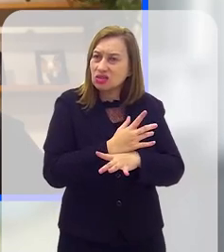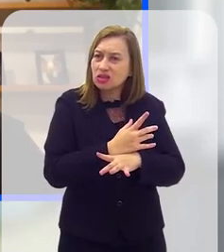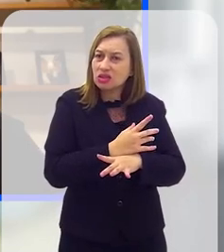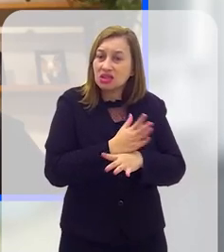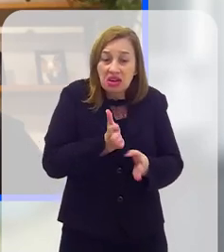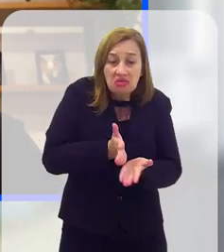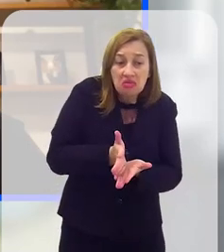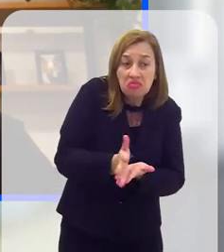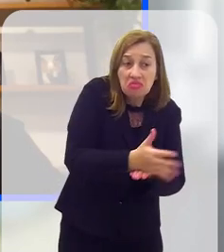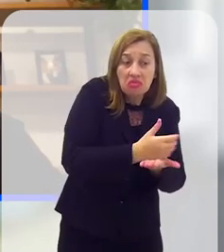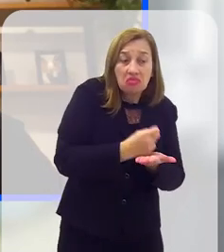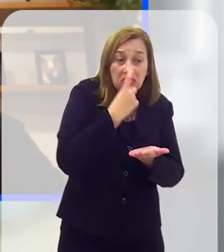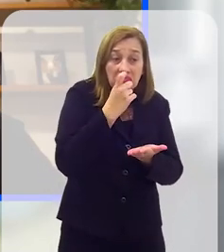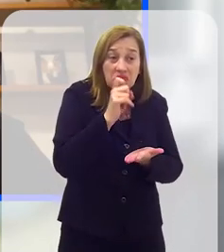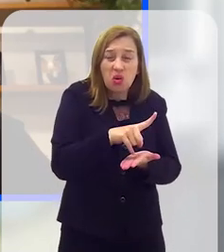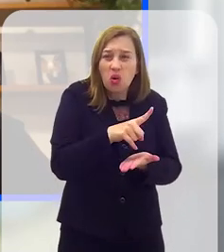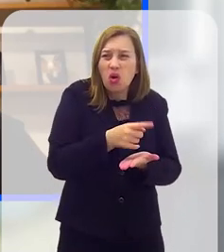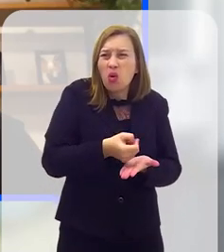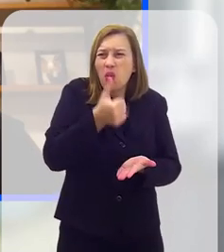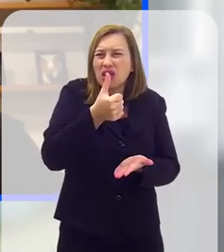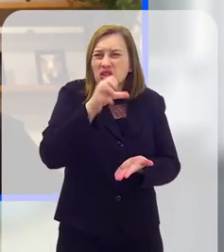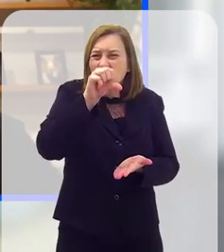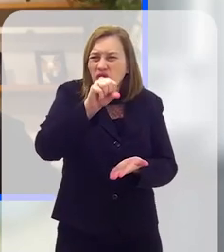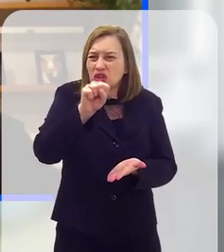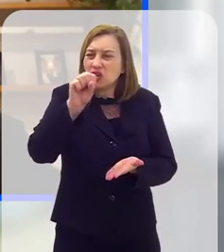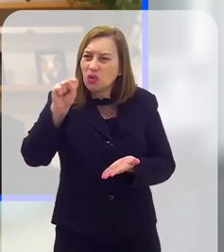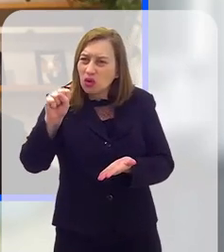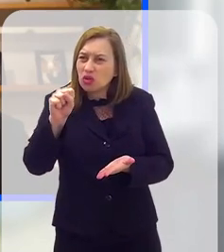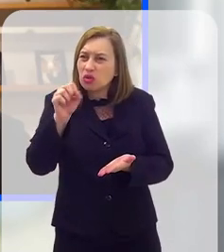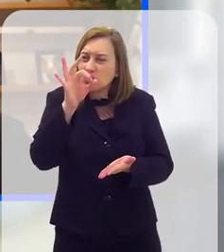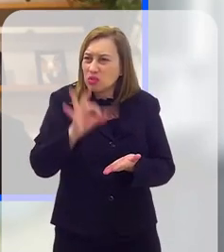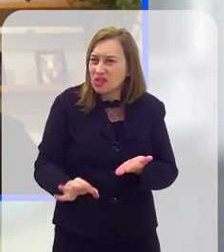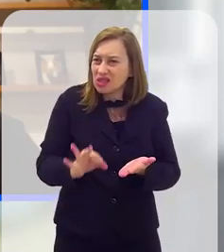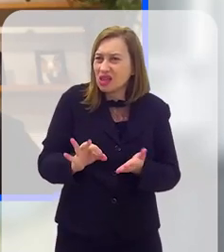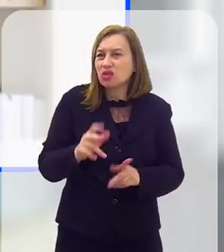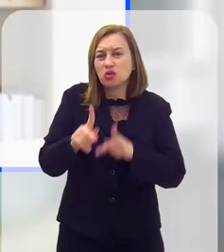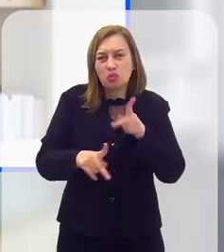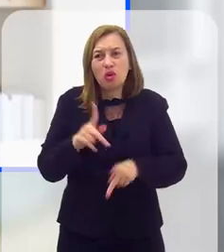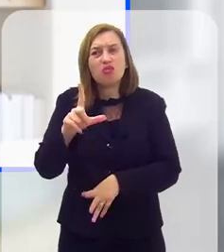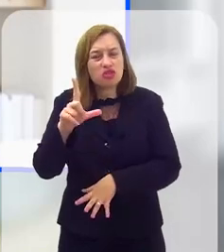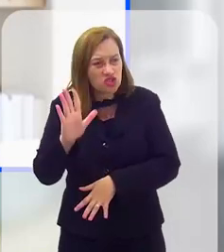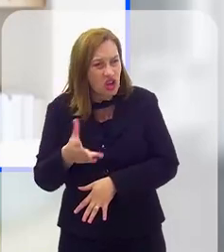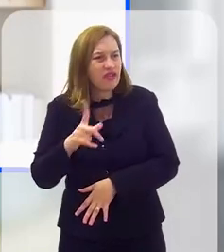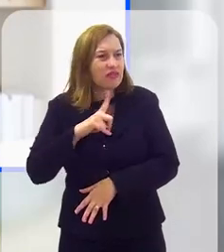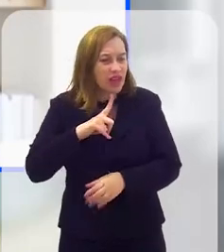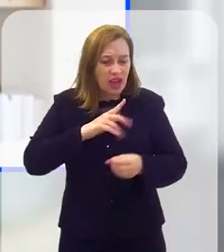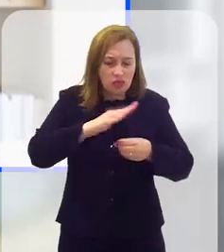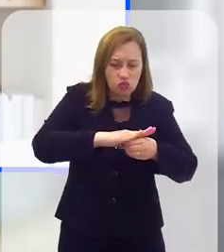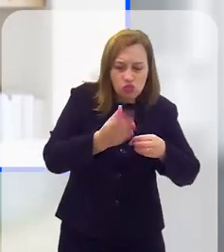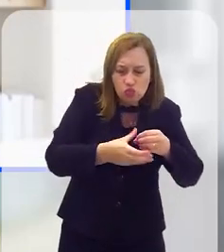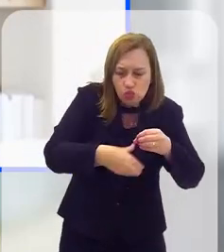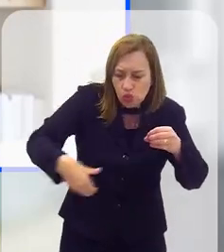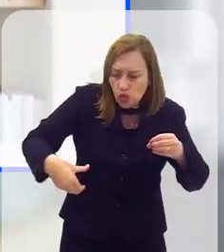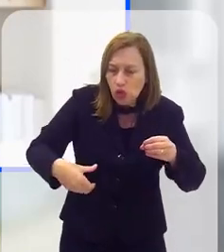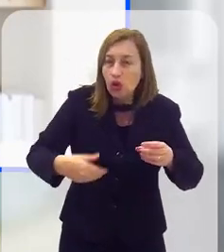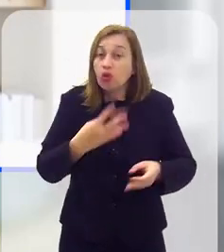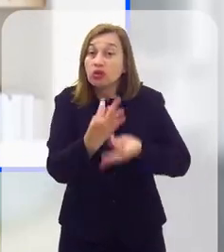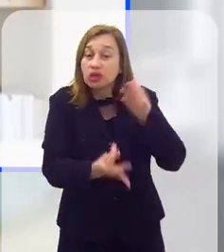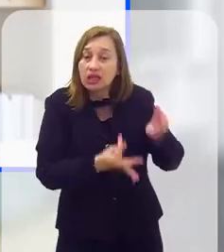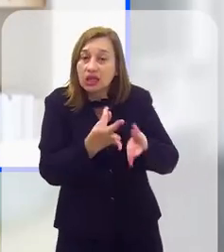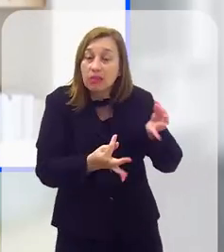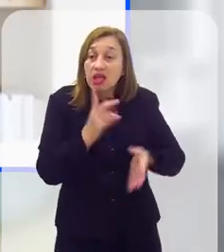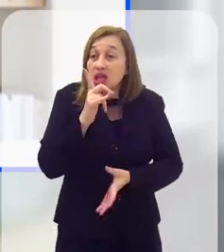Enfim, a coleta de esgoto é muito bem feita. Eu acho que quase 98% da população já tem coleta de esgoto.